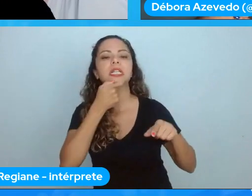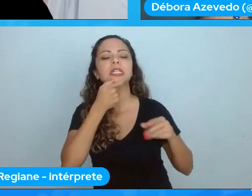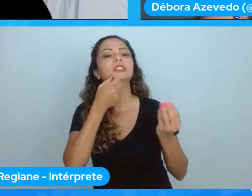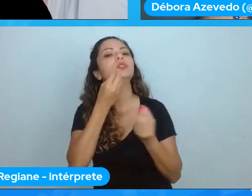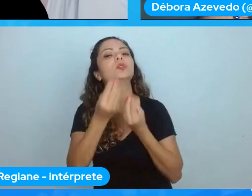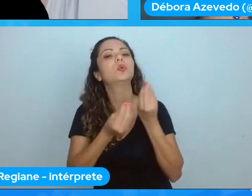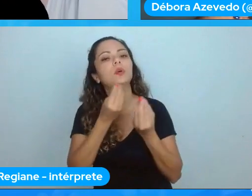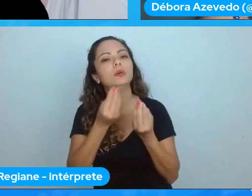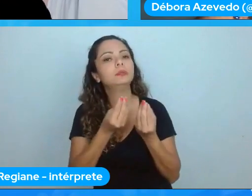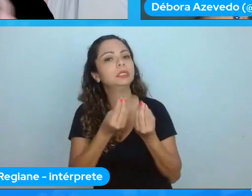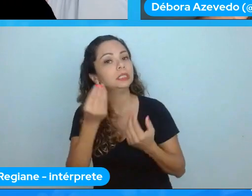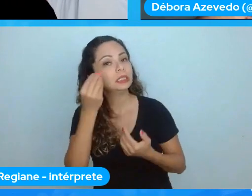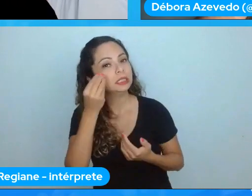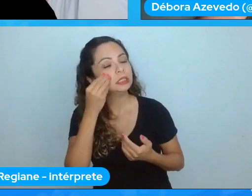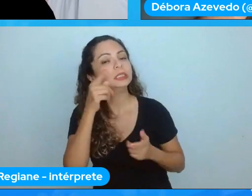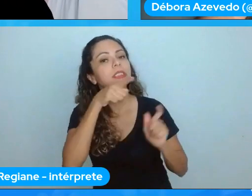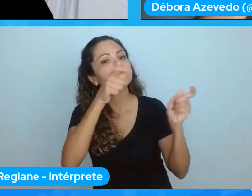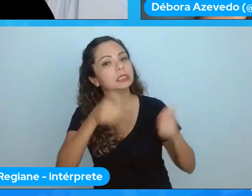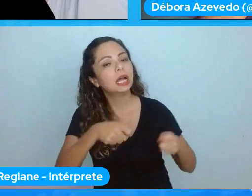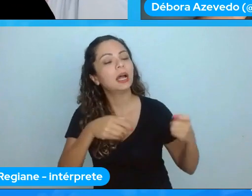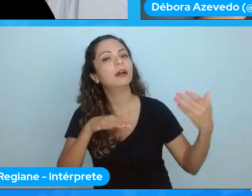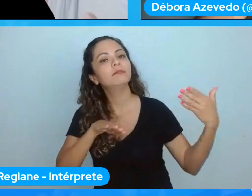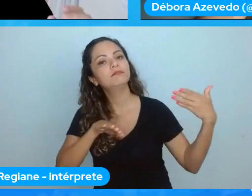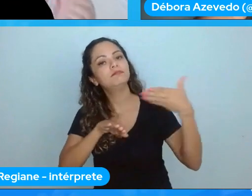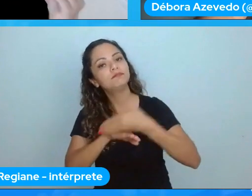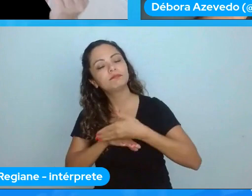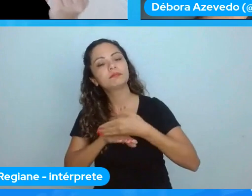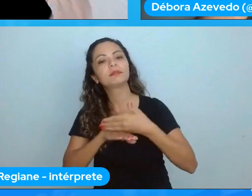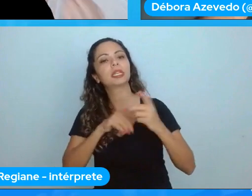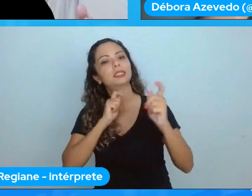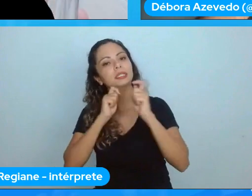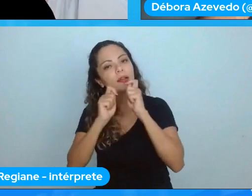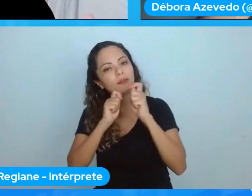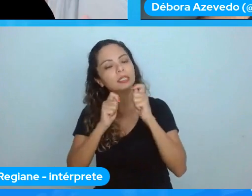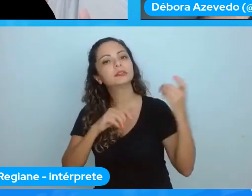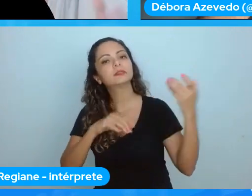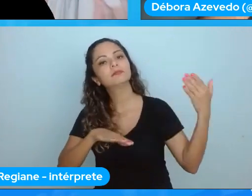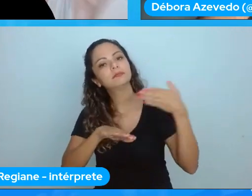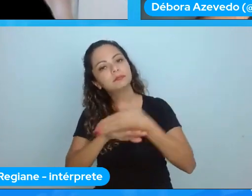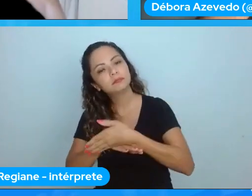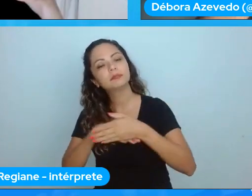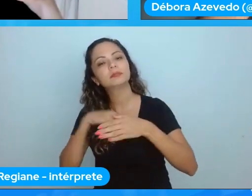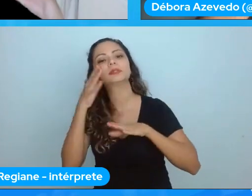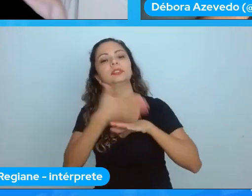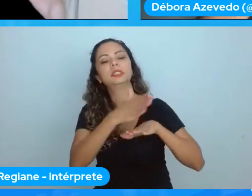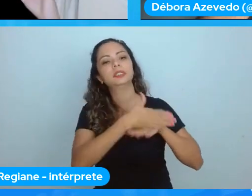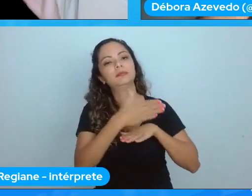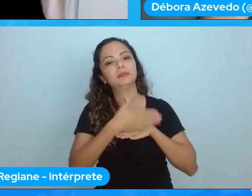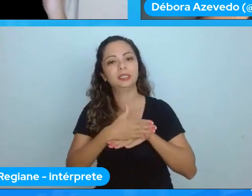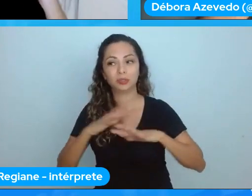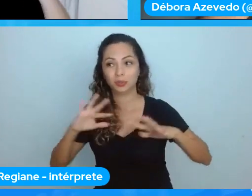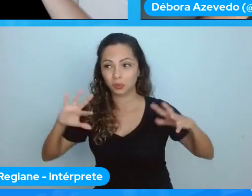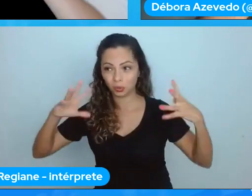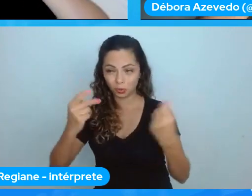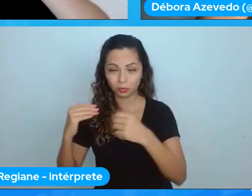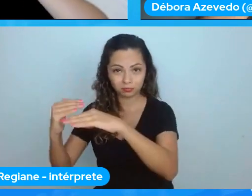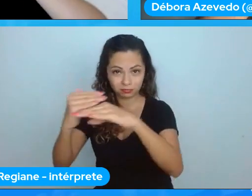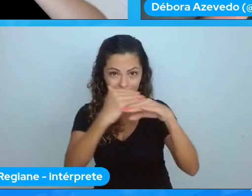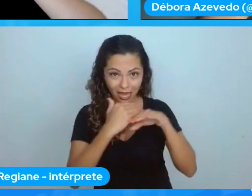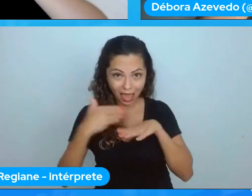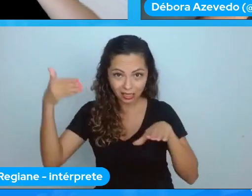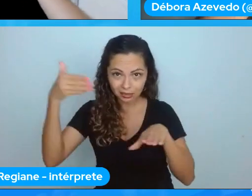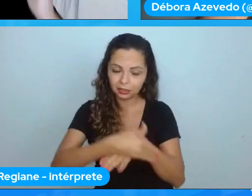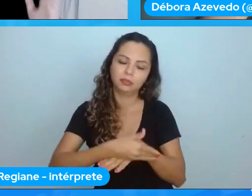gente vai dar chances como é a vai dar oportunidades eu acho que é muito você entender que nem todo mundo tem acesso e caramba quando você coloca isso na